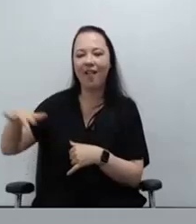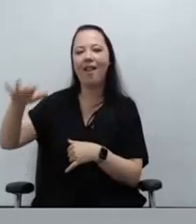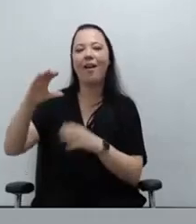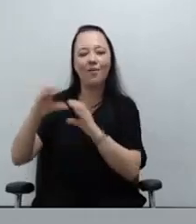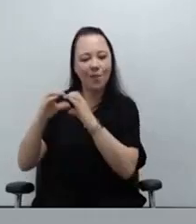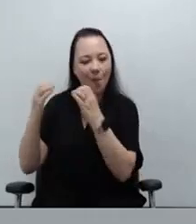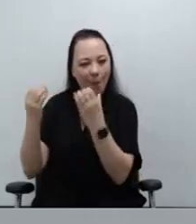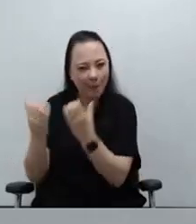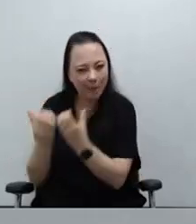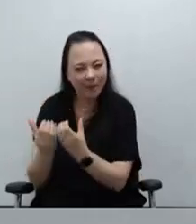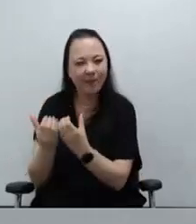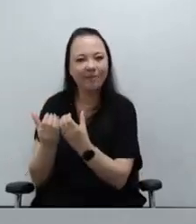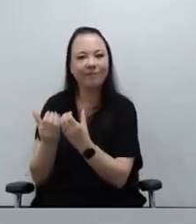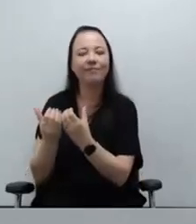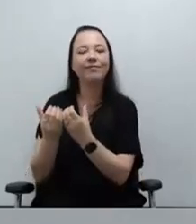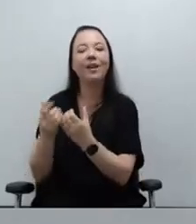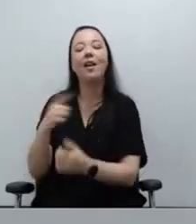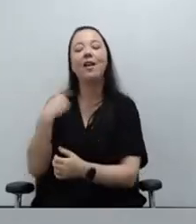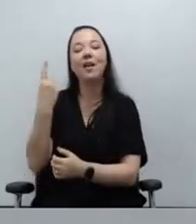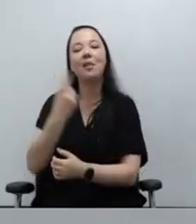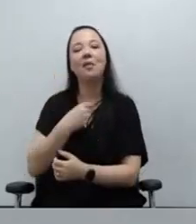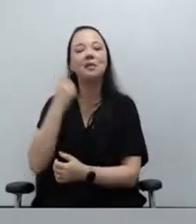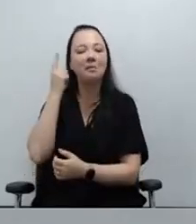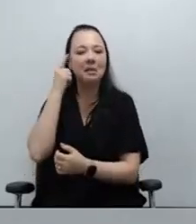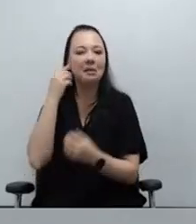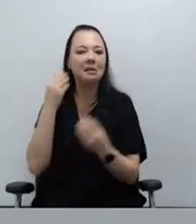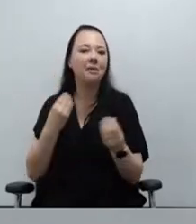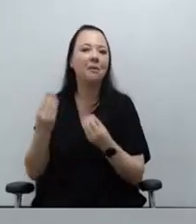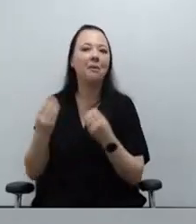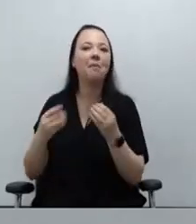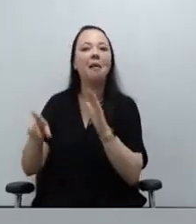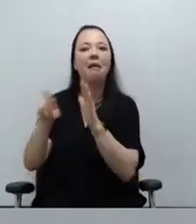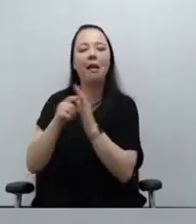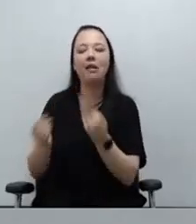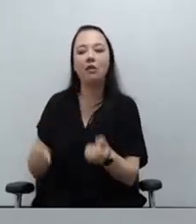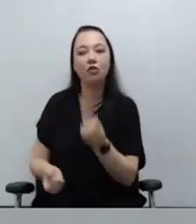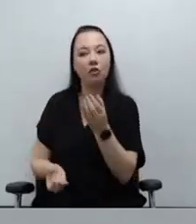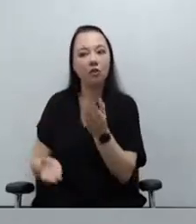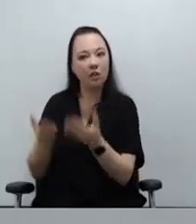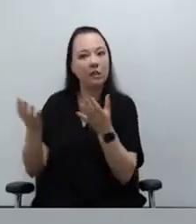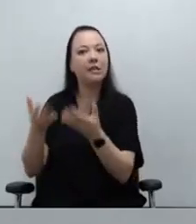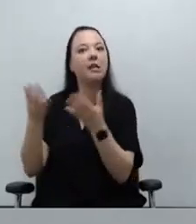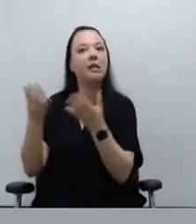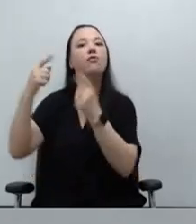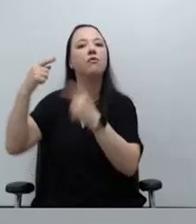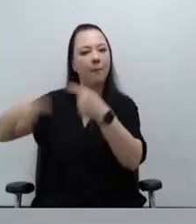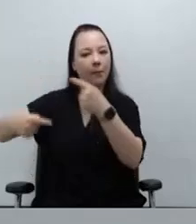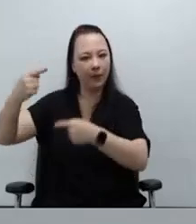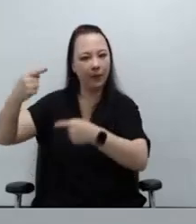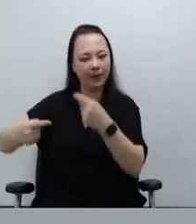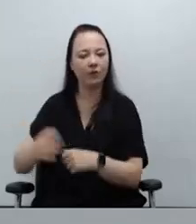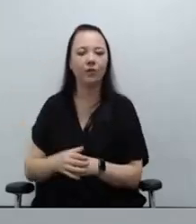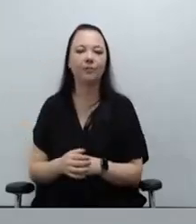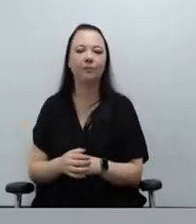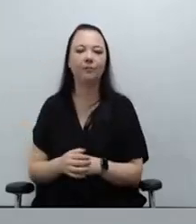de incentivo, né, à política. A assessoria